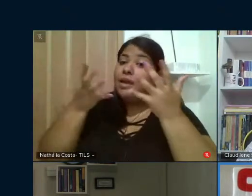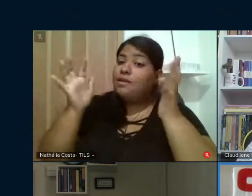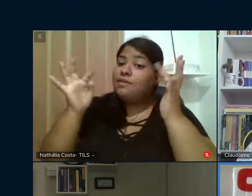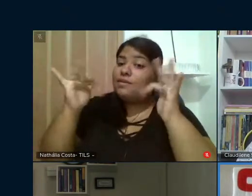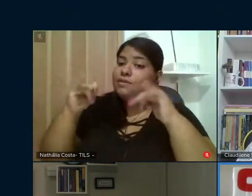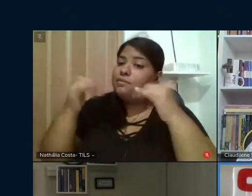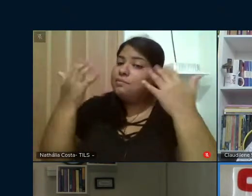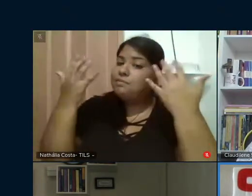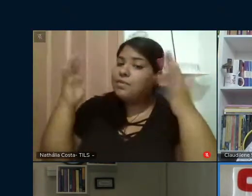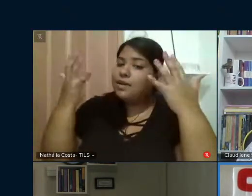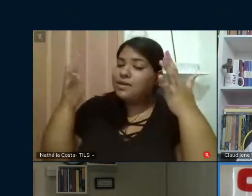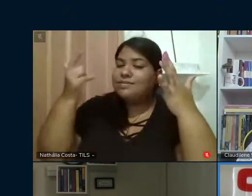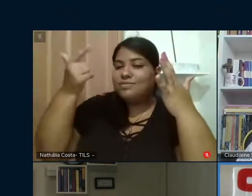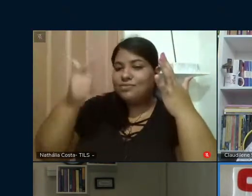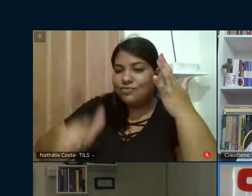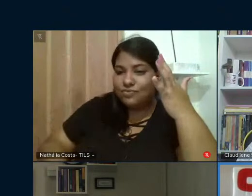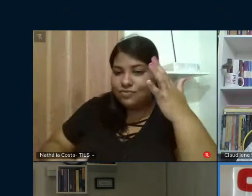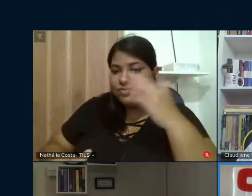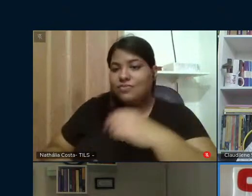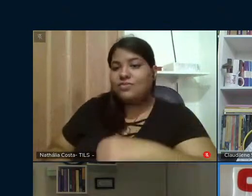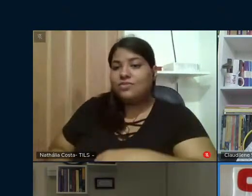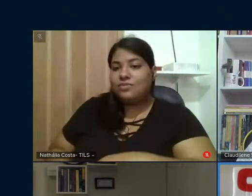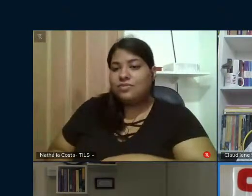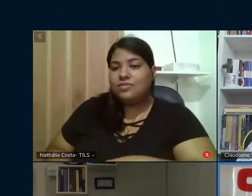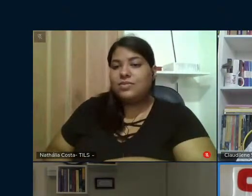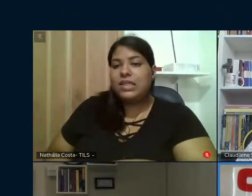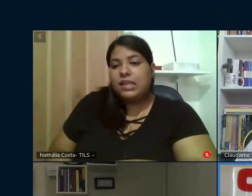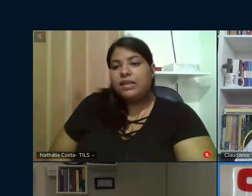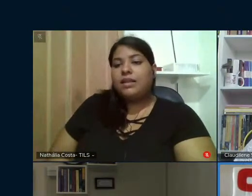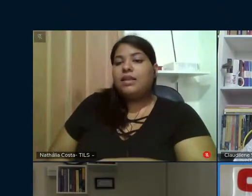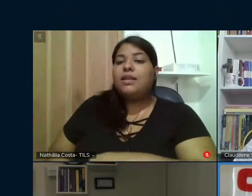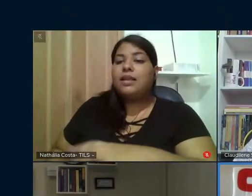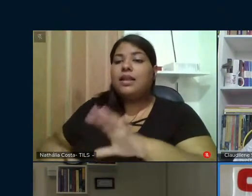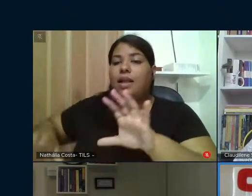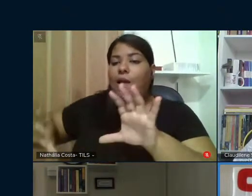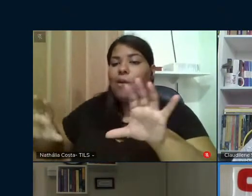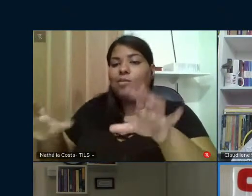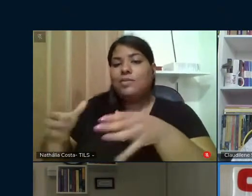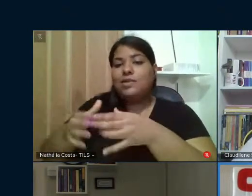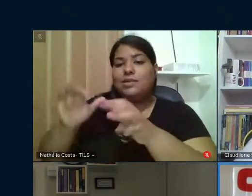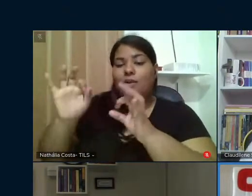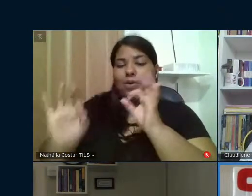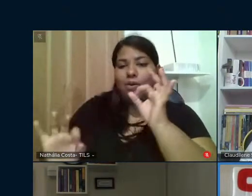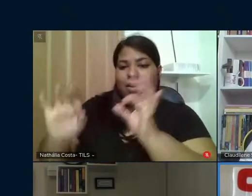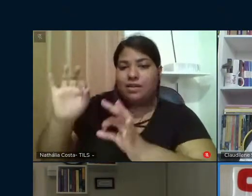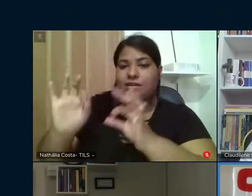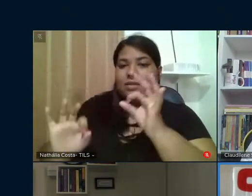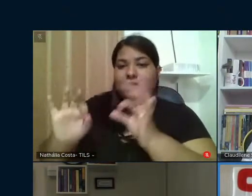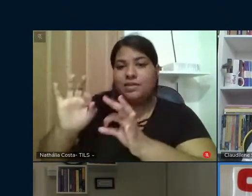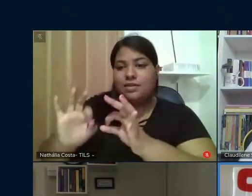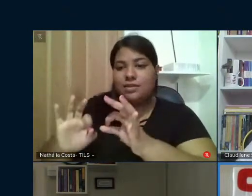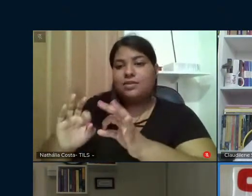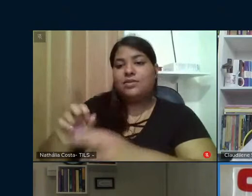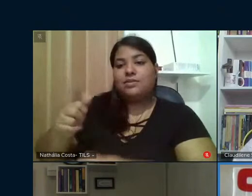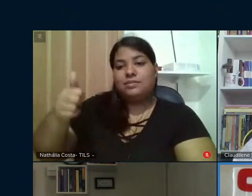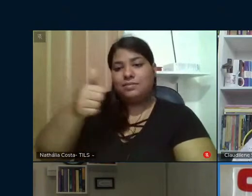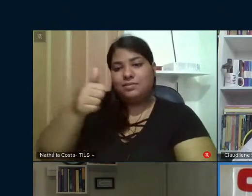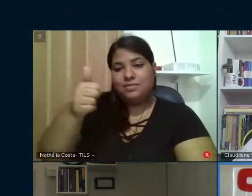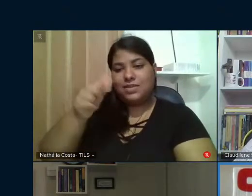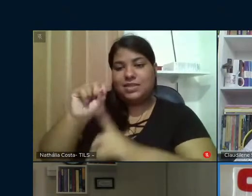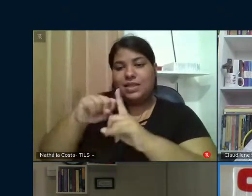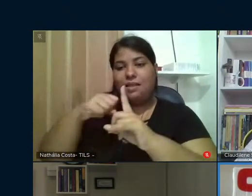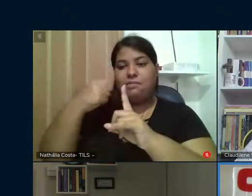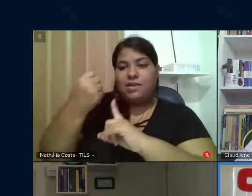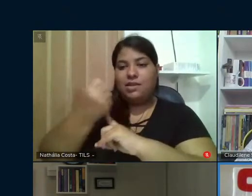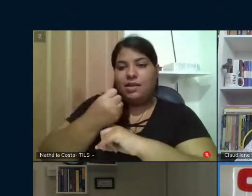parabenizando, mais uma vez, toda a comissão organizadora deste primeiro encontro, seminário,